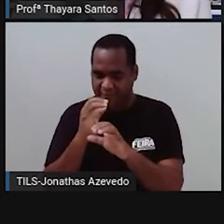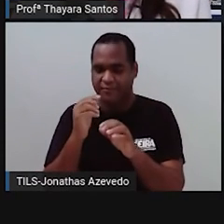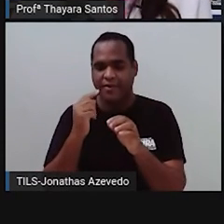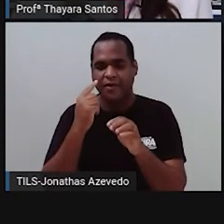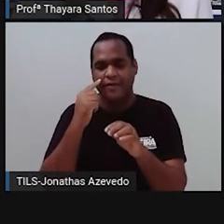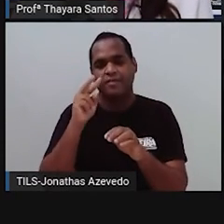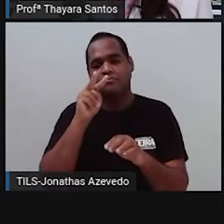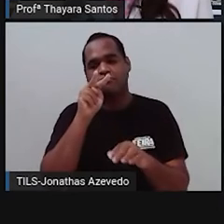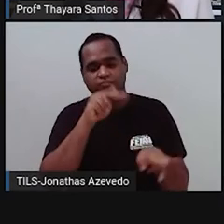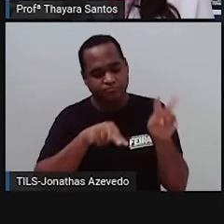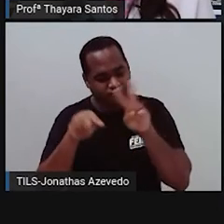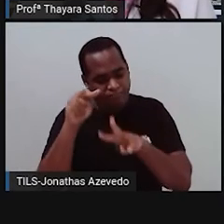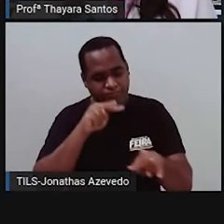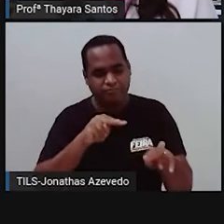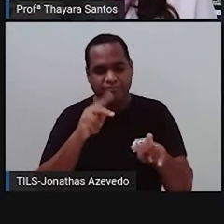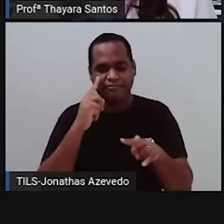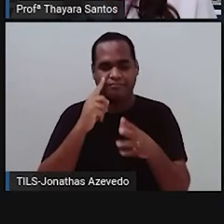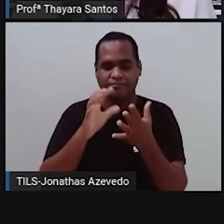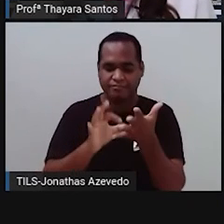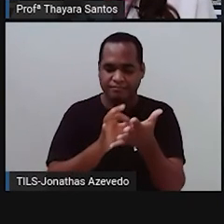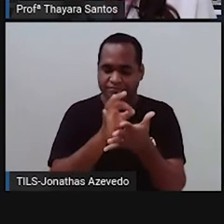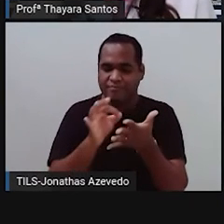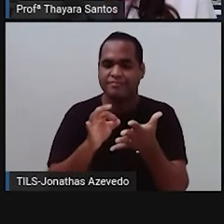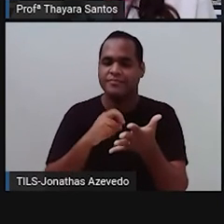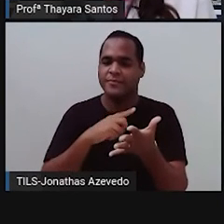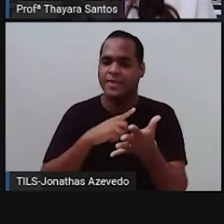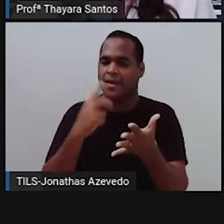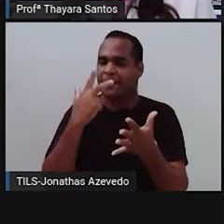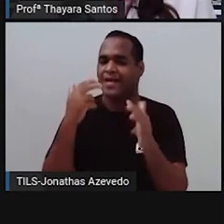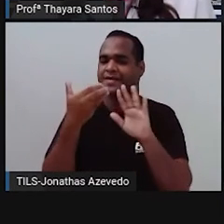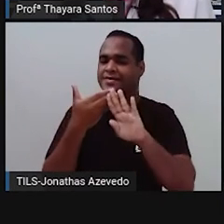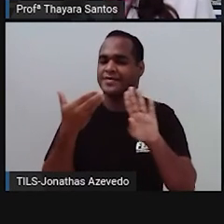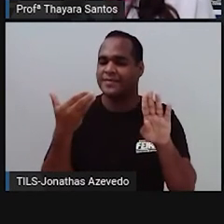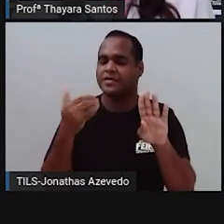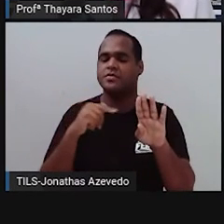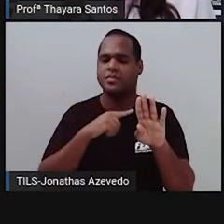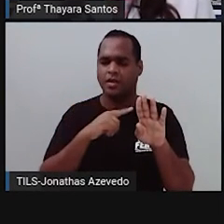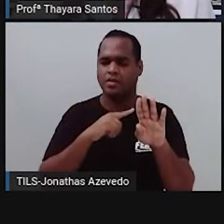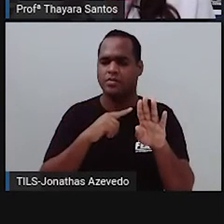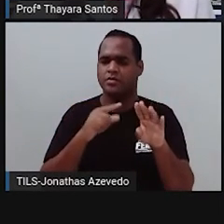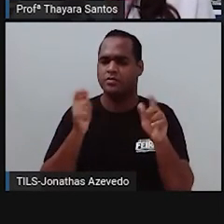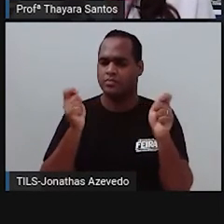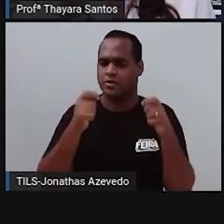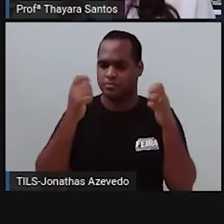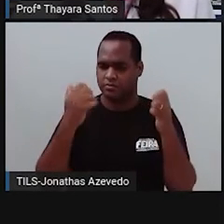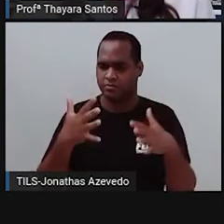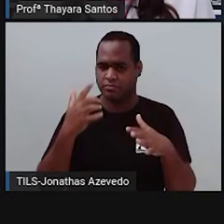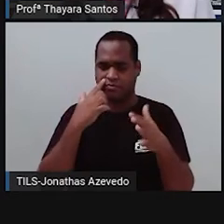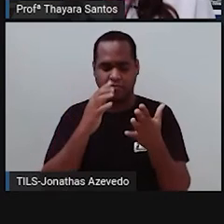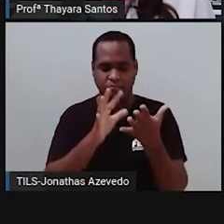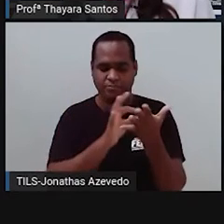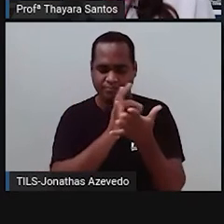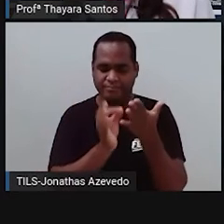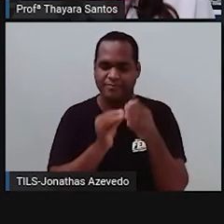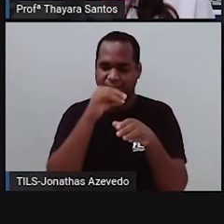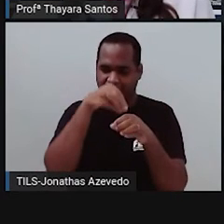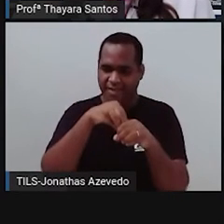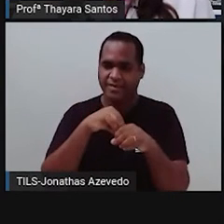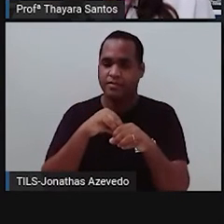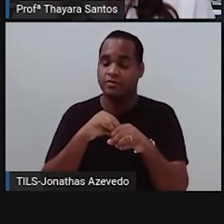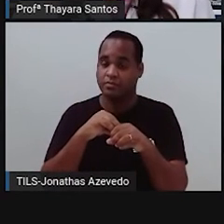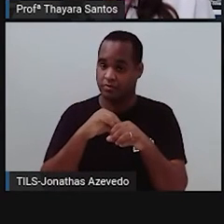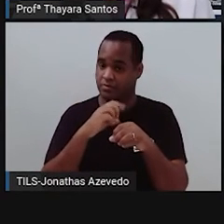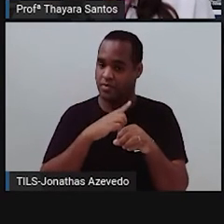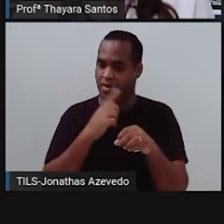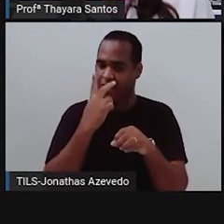visualizar essas células aqui. Estão vendo que elas estão separadinhas entre si? Tem muita substância intracelular, muita coisa